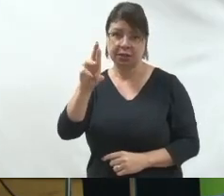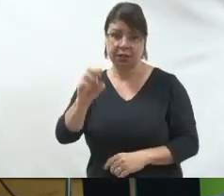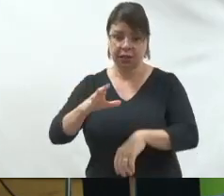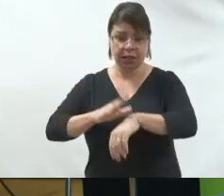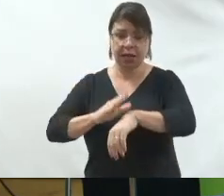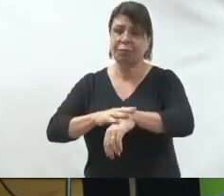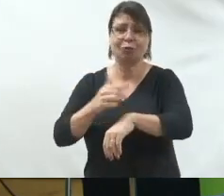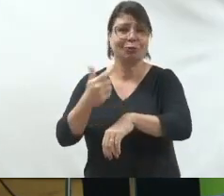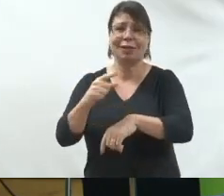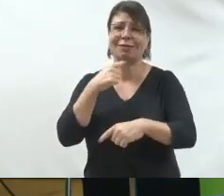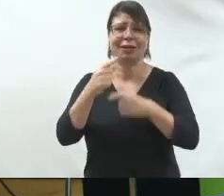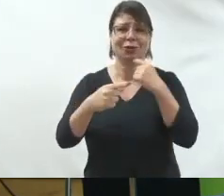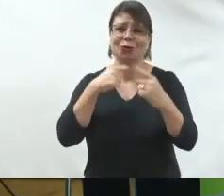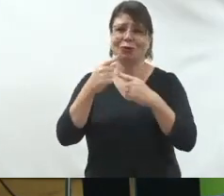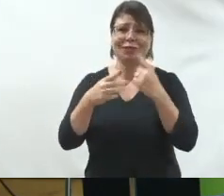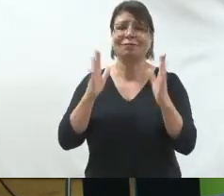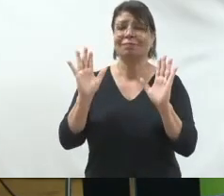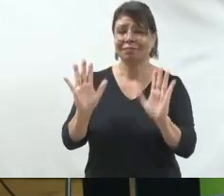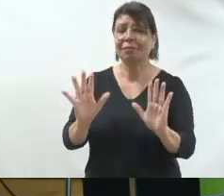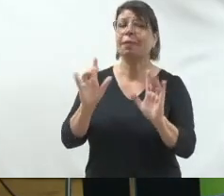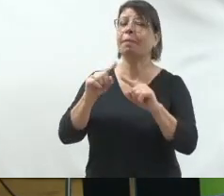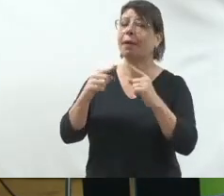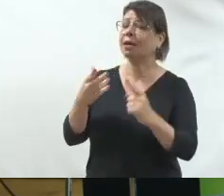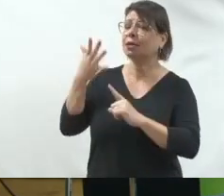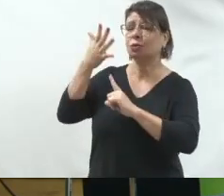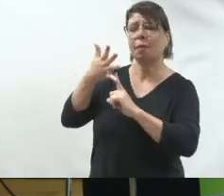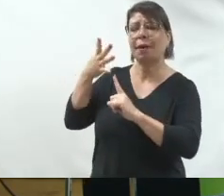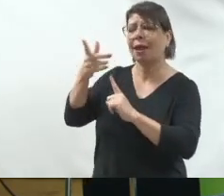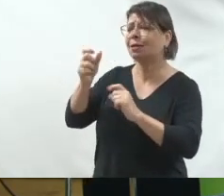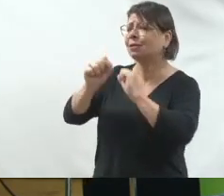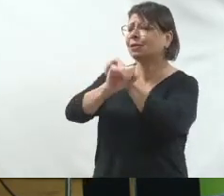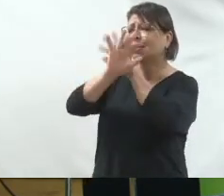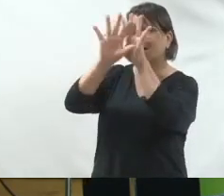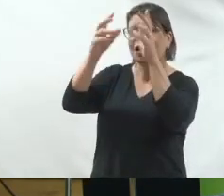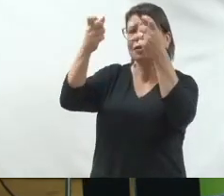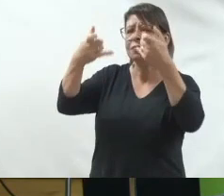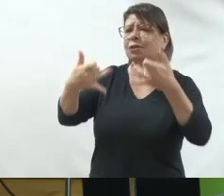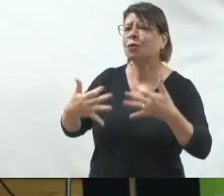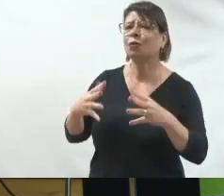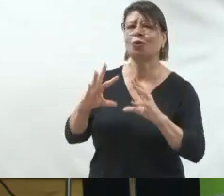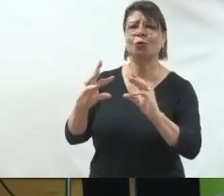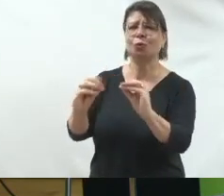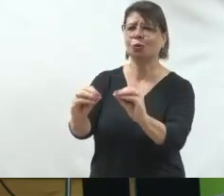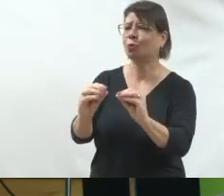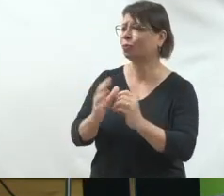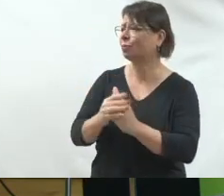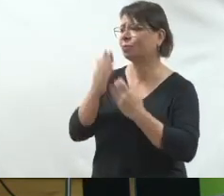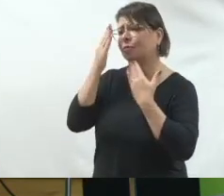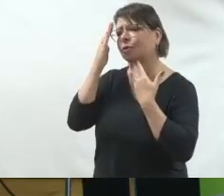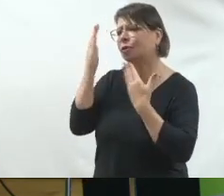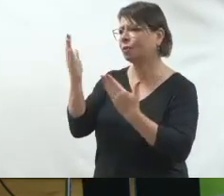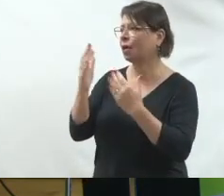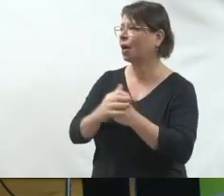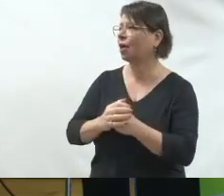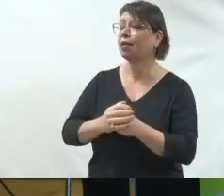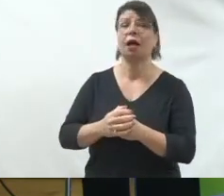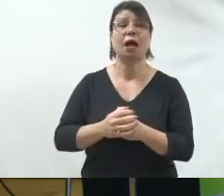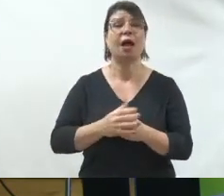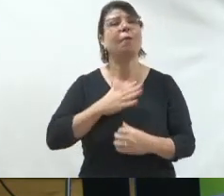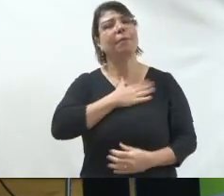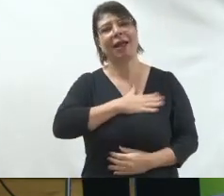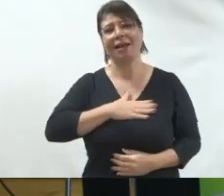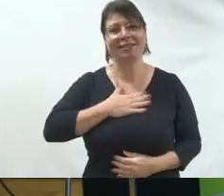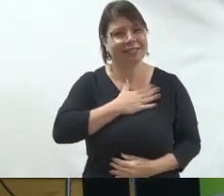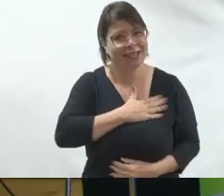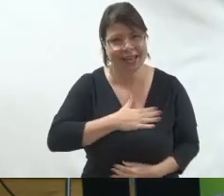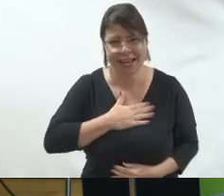tirar mais dúvidas aqui mas com certeza a sua palestra esclareceu e muito aqui suas considerações finais por favor professor ah Ronaldo uma satisfação agradecer